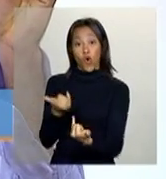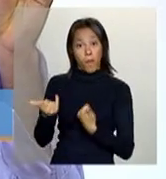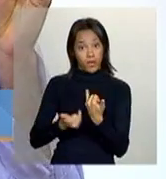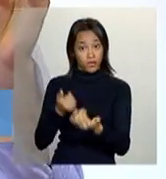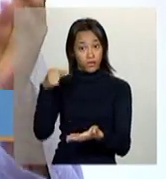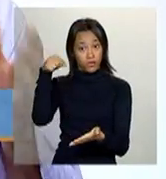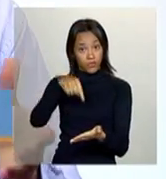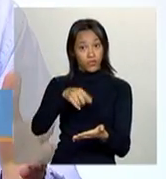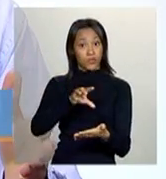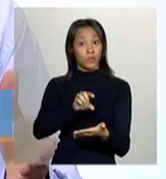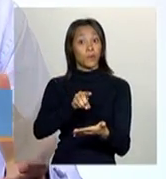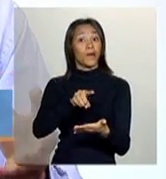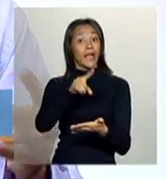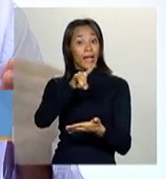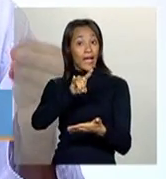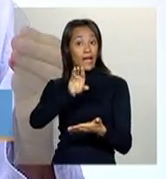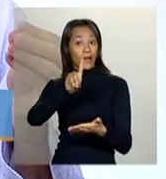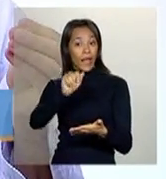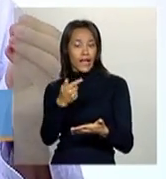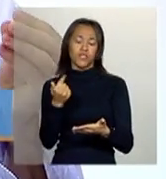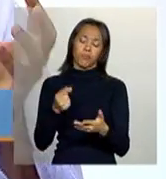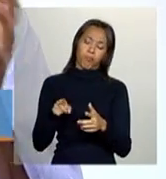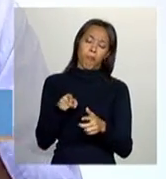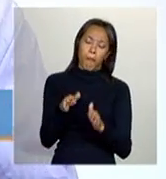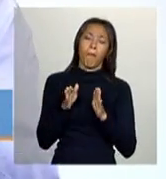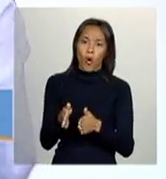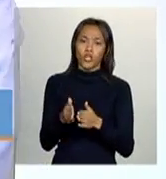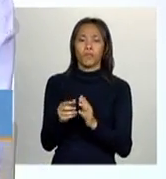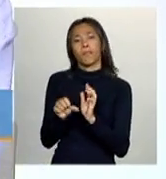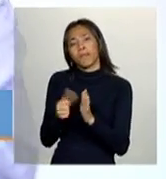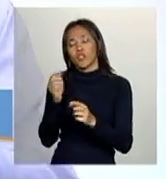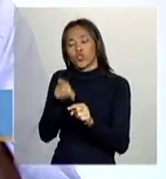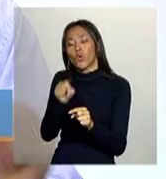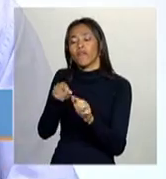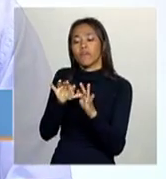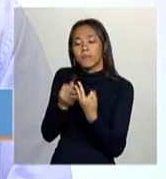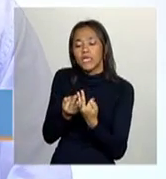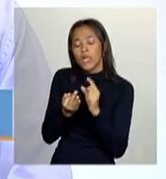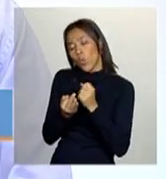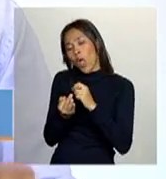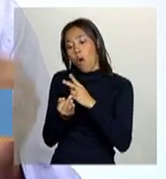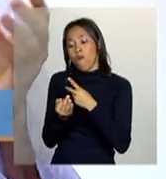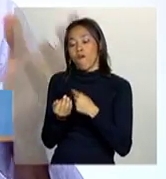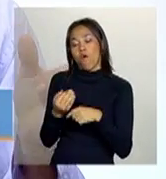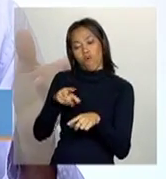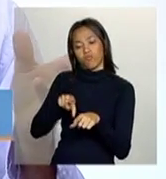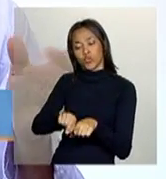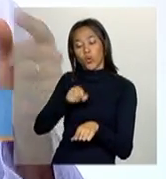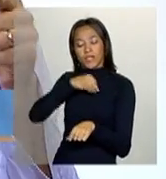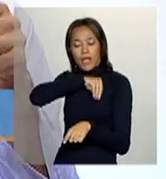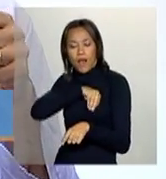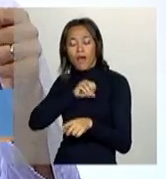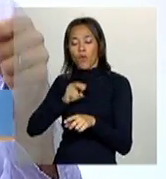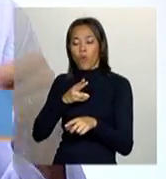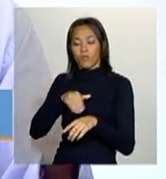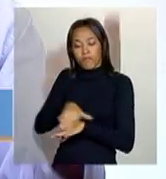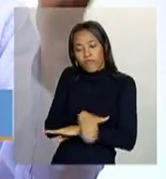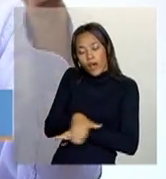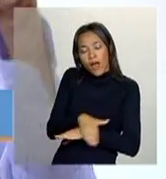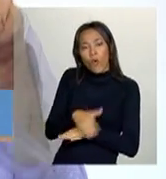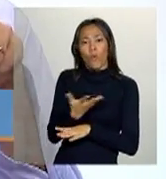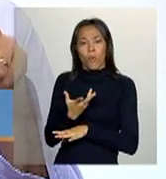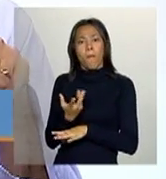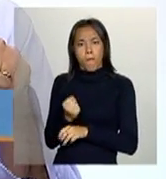Pode fazer filtro por família, fazer filtro por perfil de renda, por endereço e também